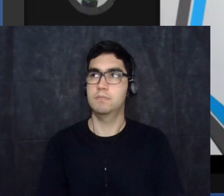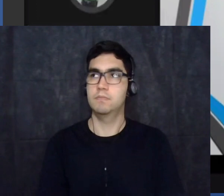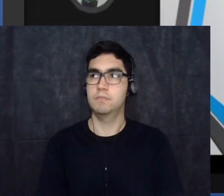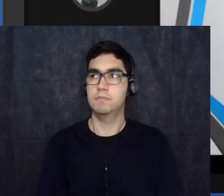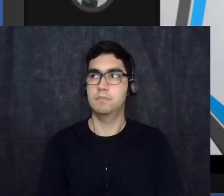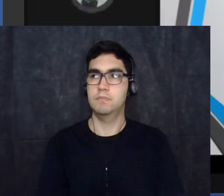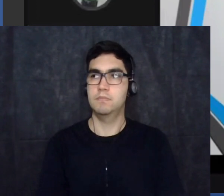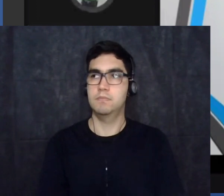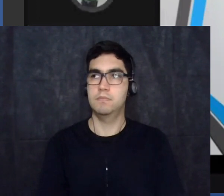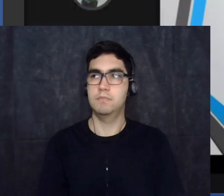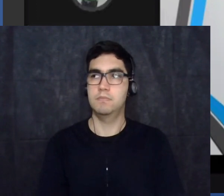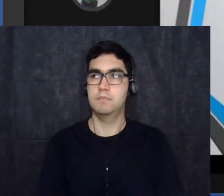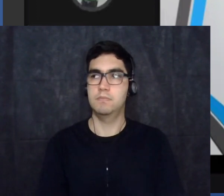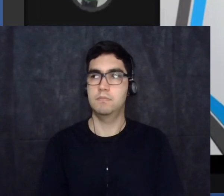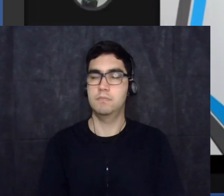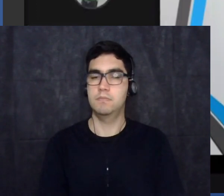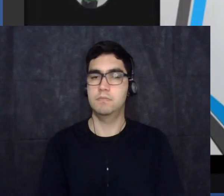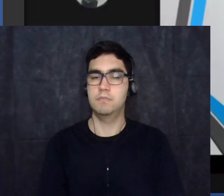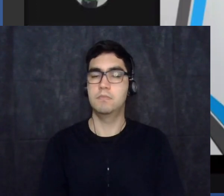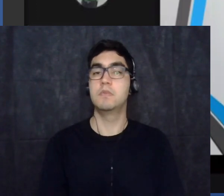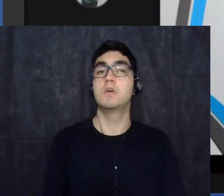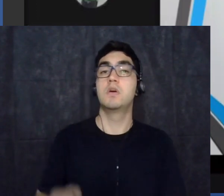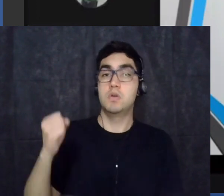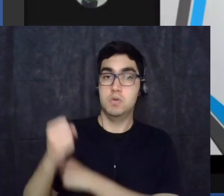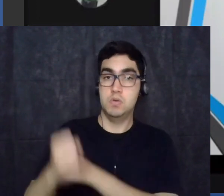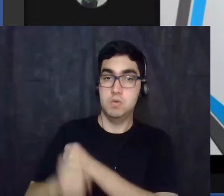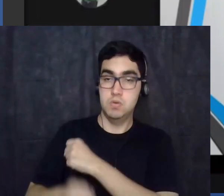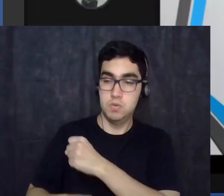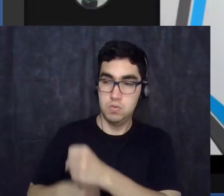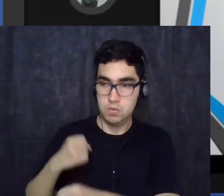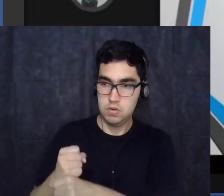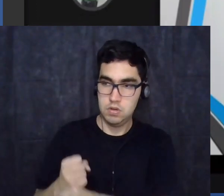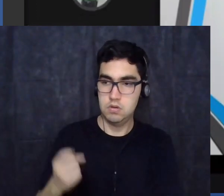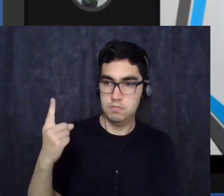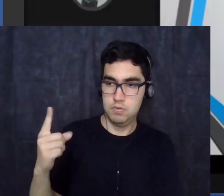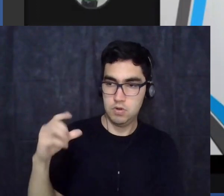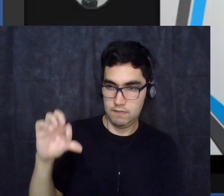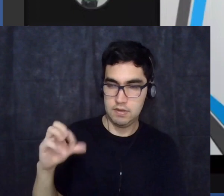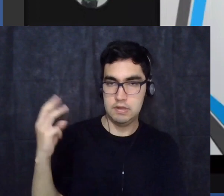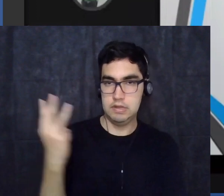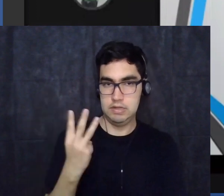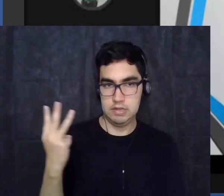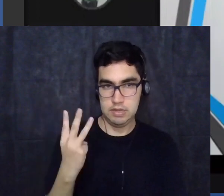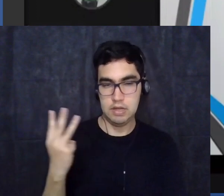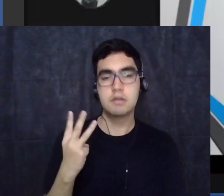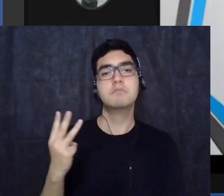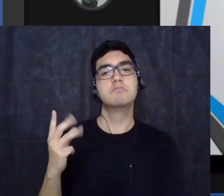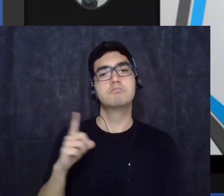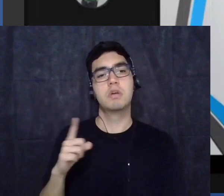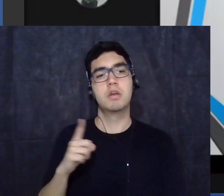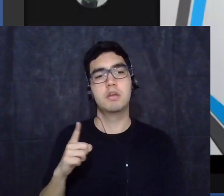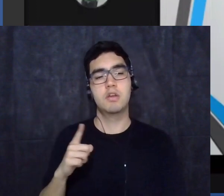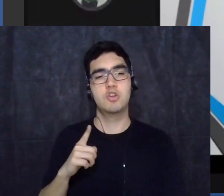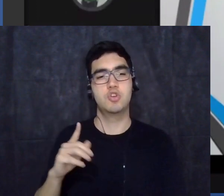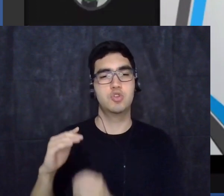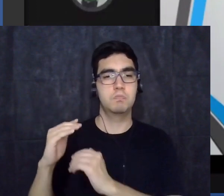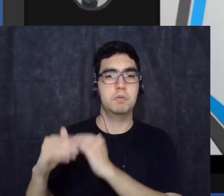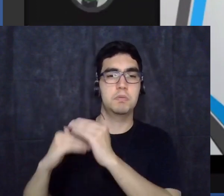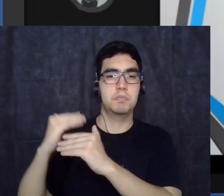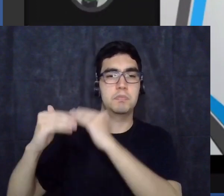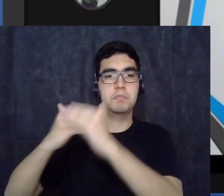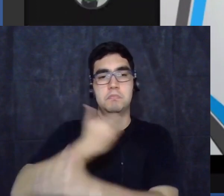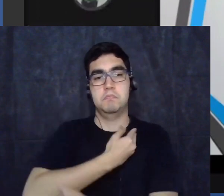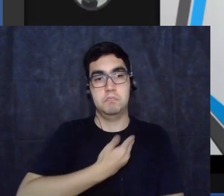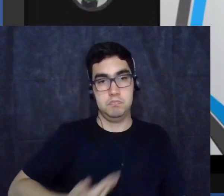quando eles chegaram ao poder em 33 eles colocam em prática essas teorias raciais e